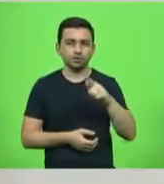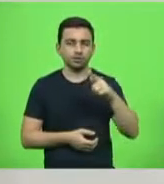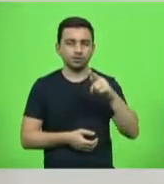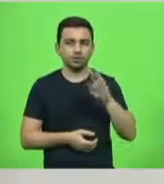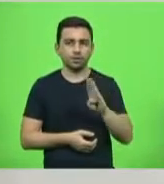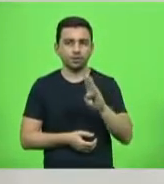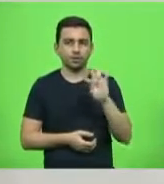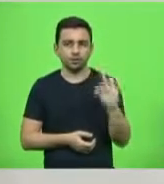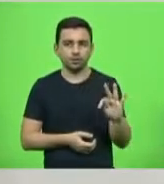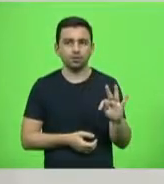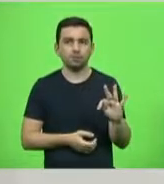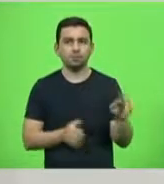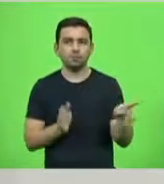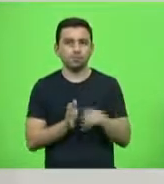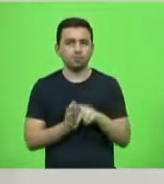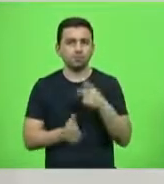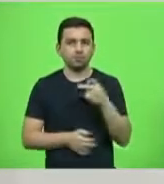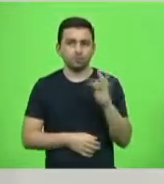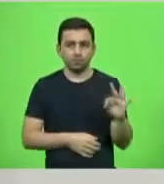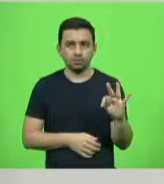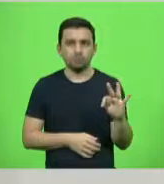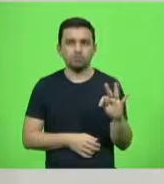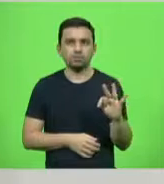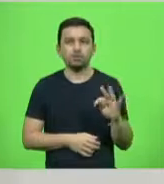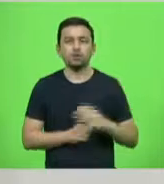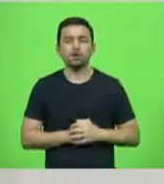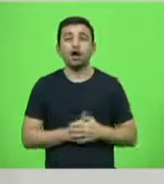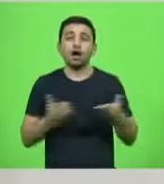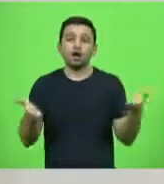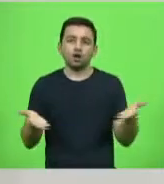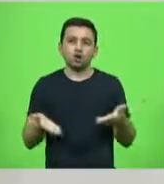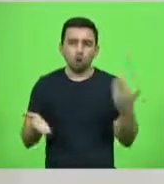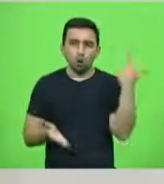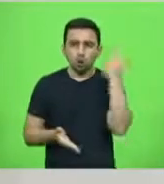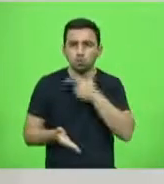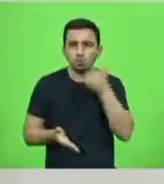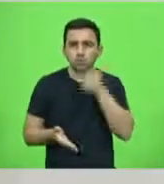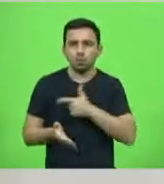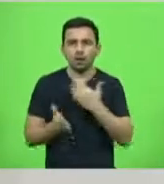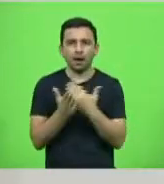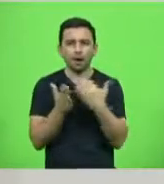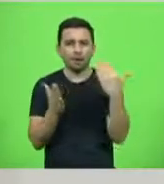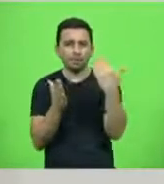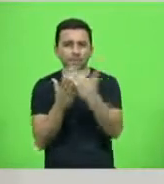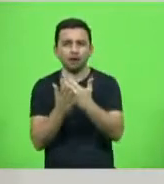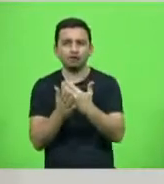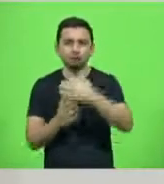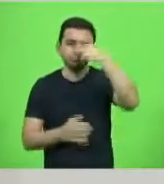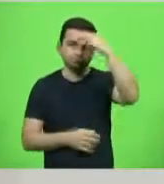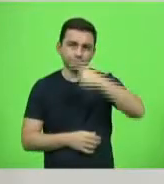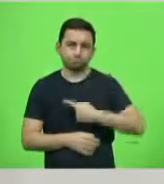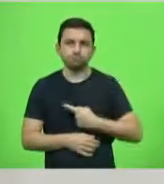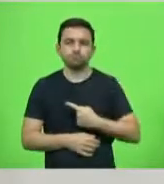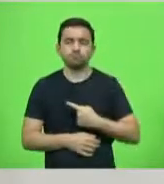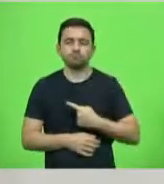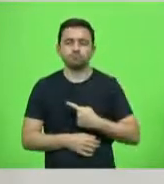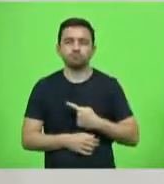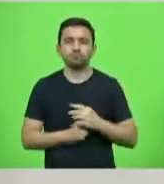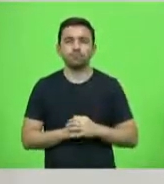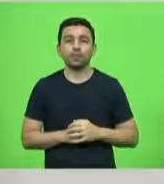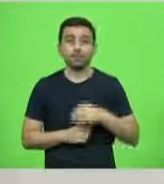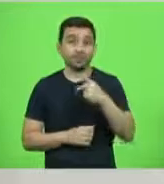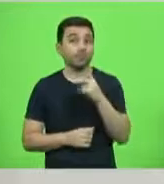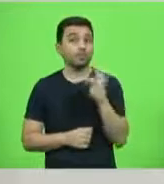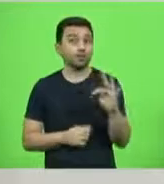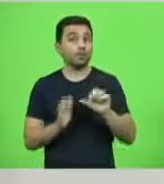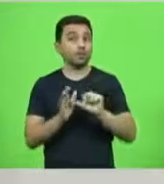que já funcionava como setorial, mas que agora ganha mais espaço e autonomia dentro do partido. O PT foi o